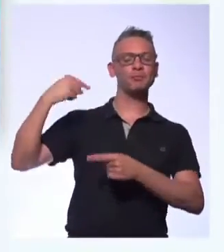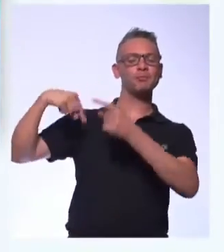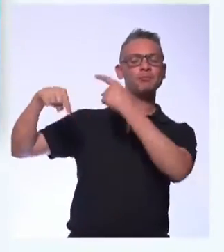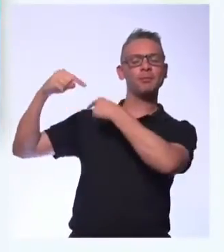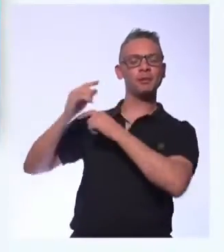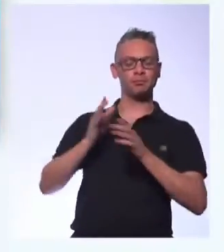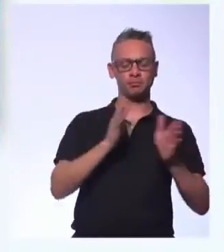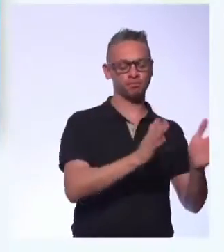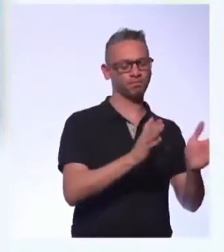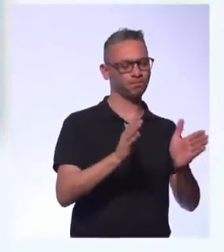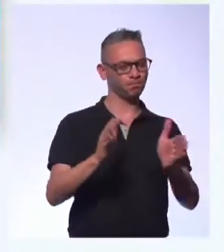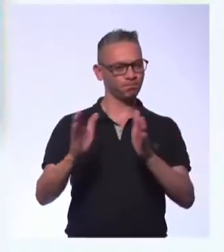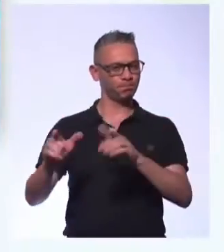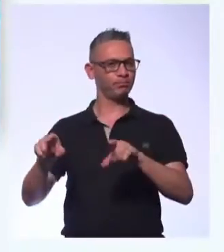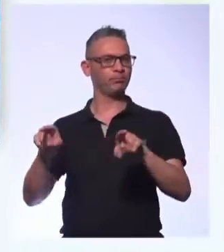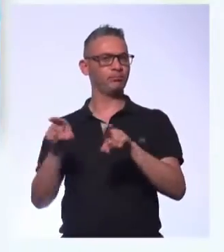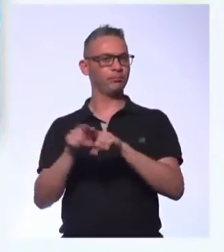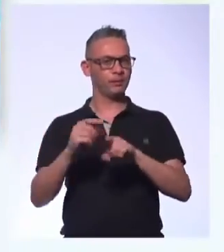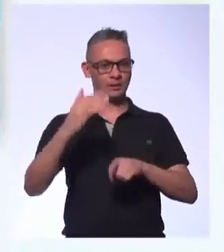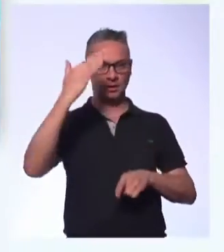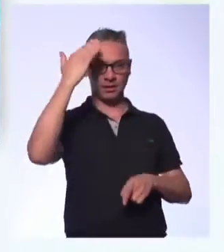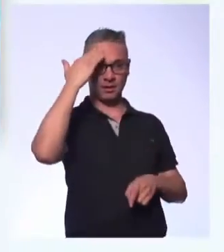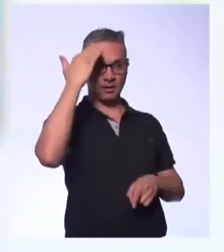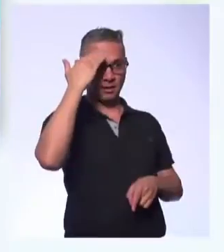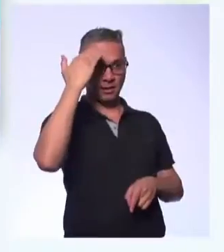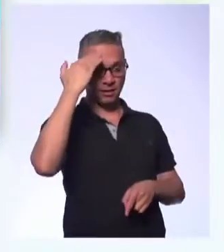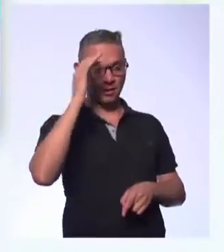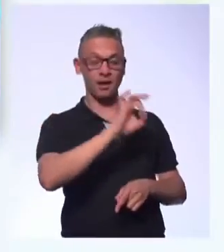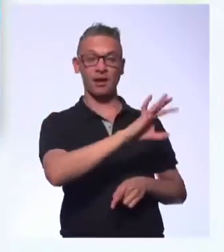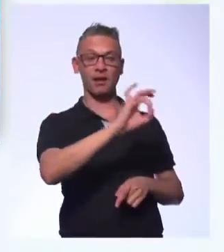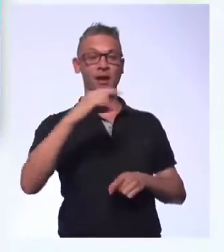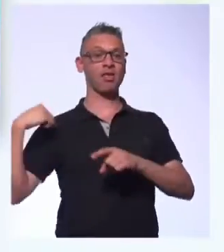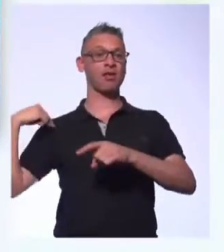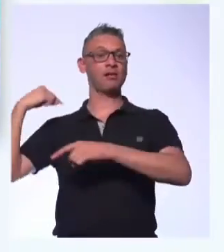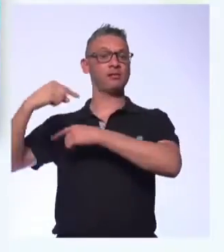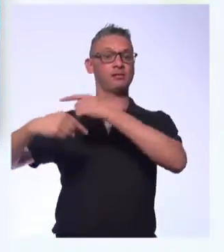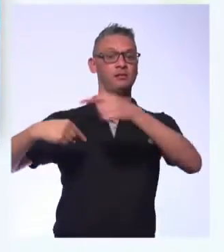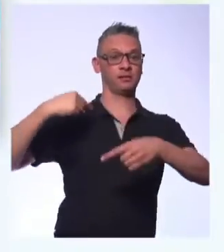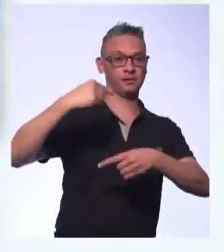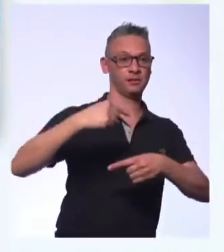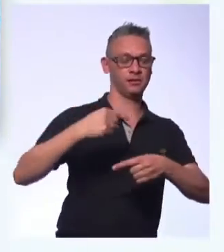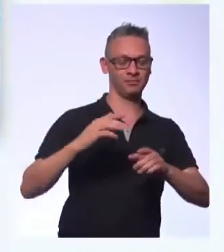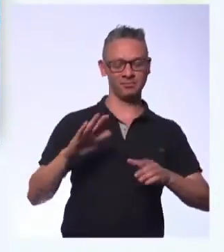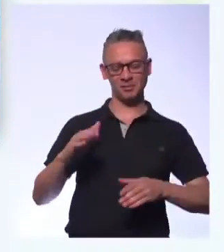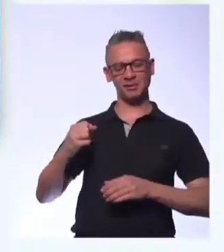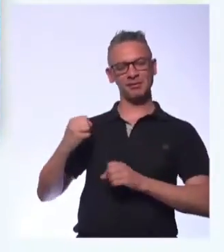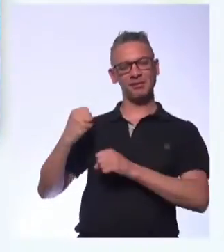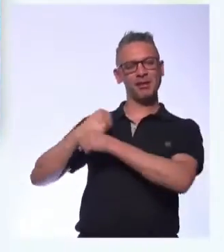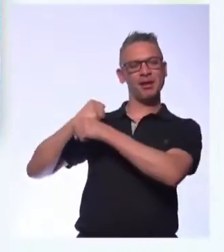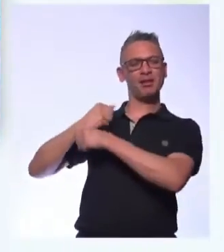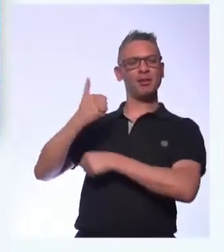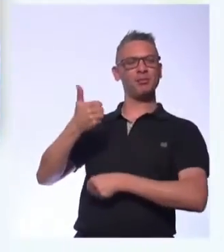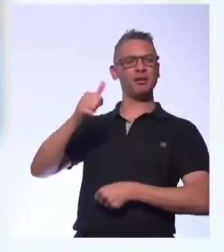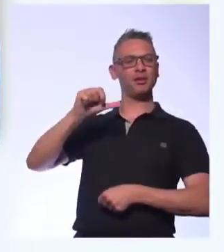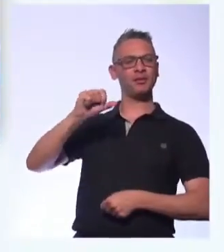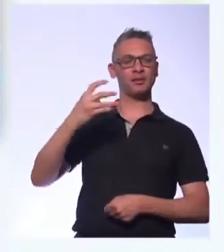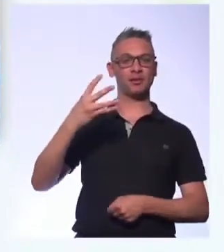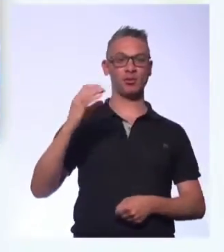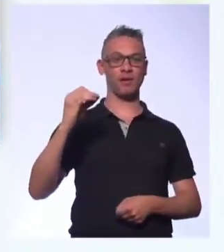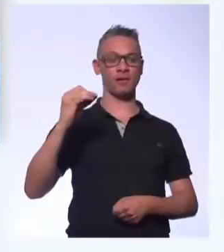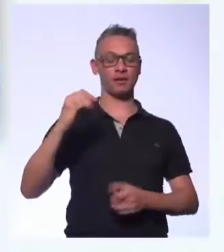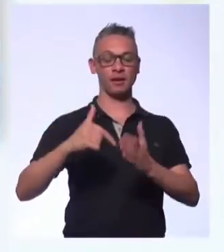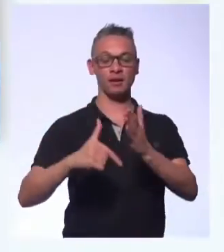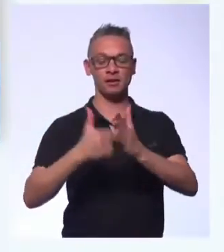cada época, está a chave para entender a cabeça de cada geração. Chegamos à metade dos anos 40. Terminou a